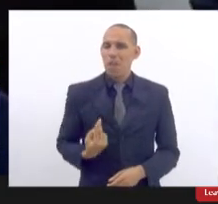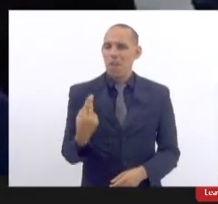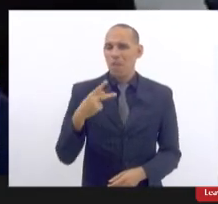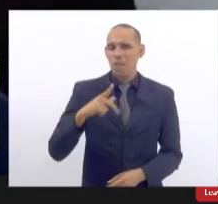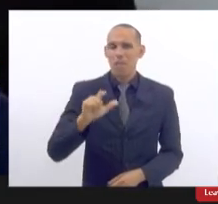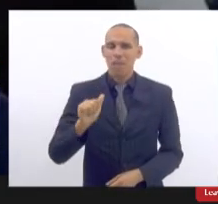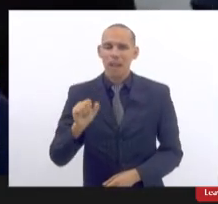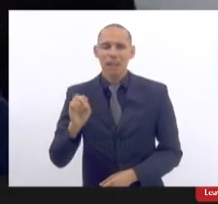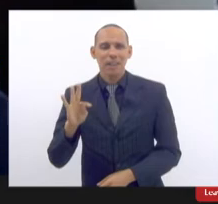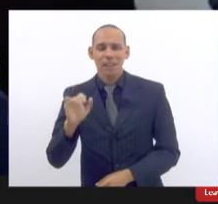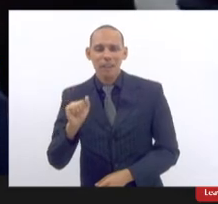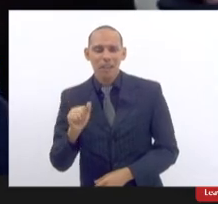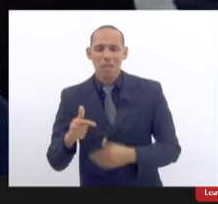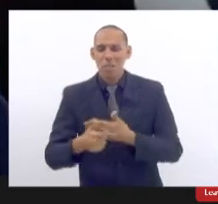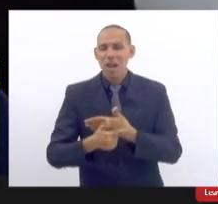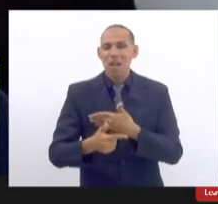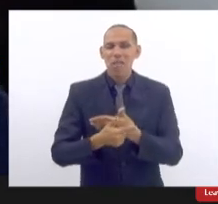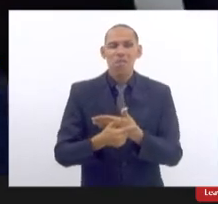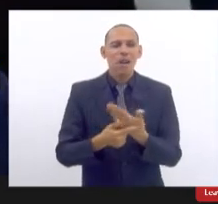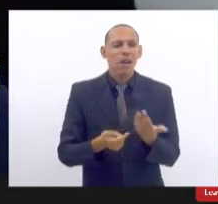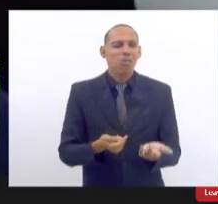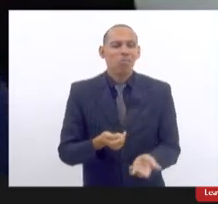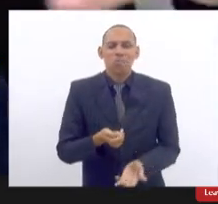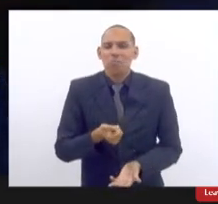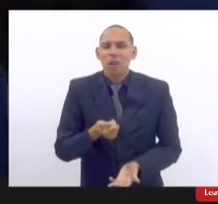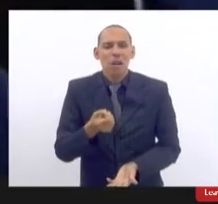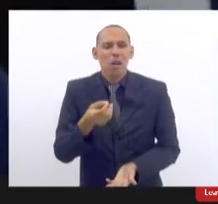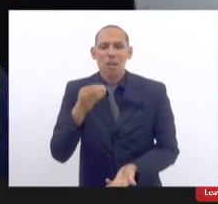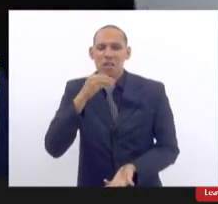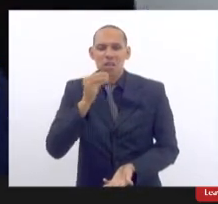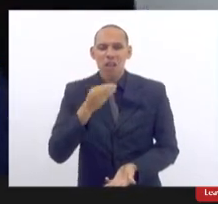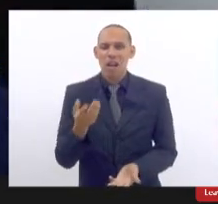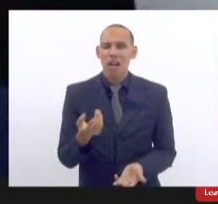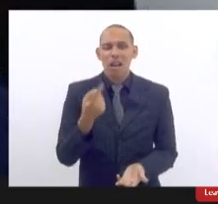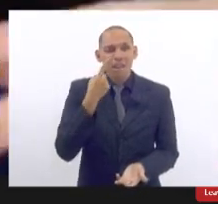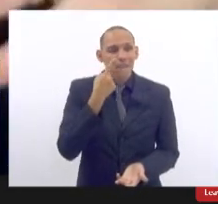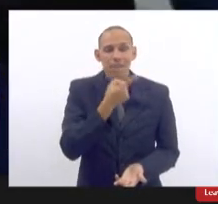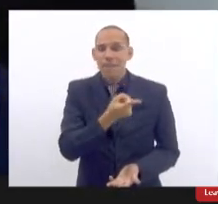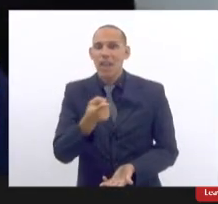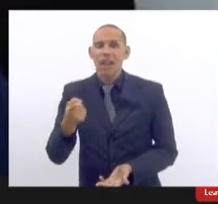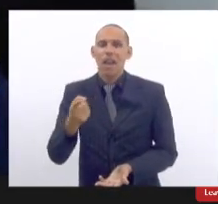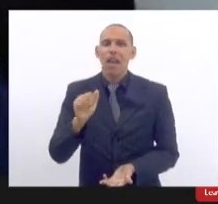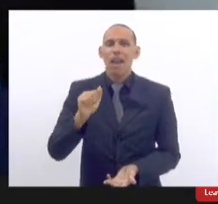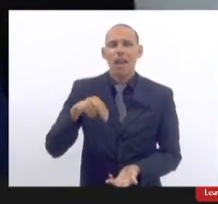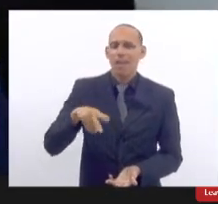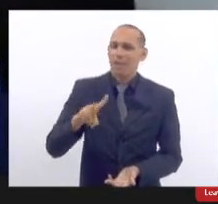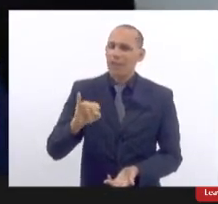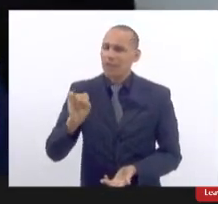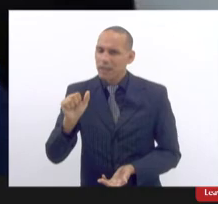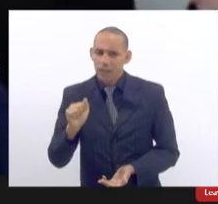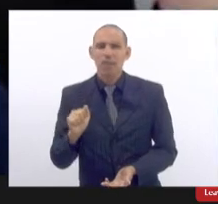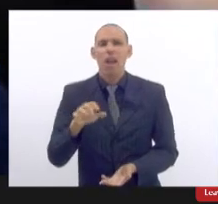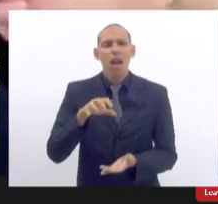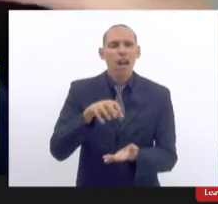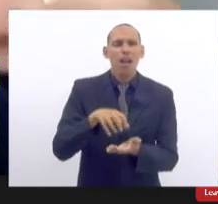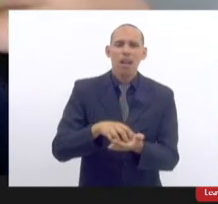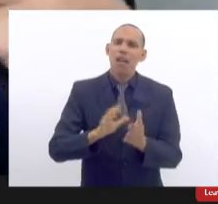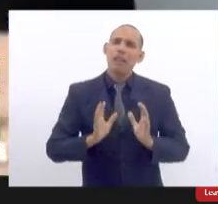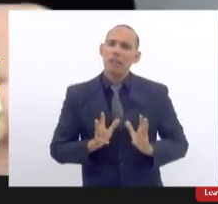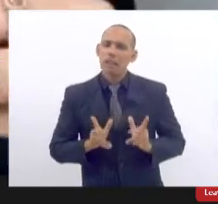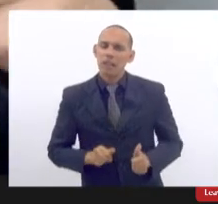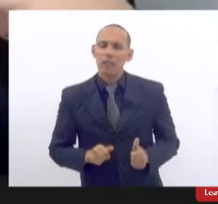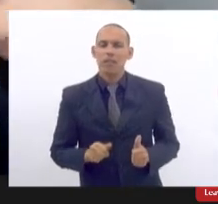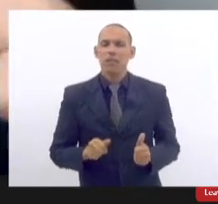até nesses casos de próteses suspensas pela Anvisa agências de tecnovigilância agências sanitárias os